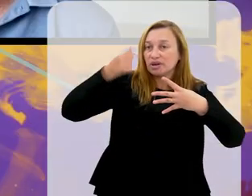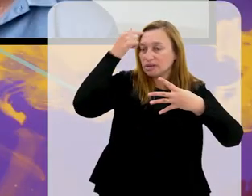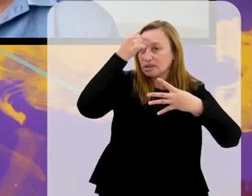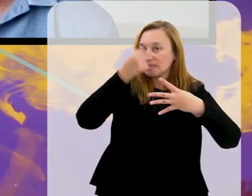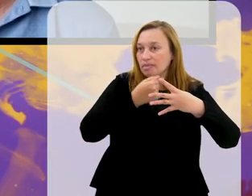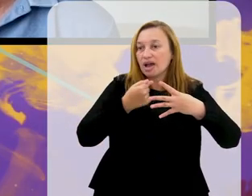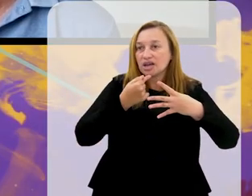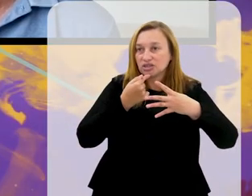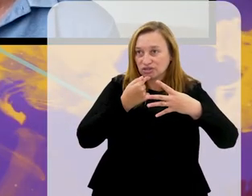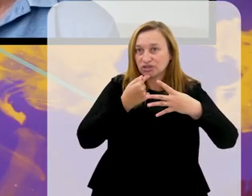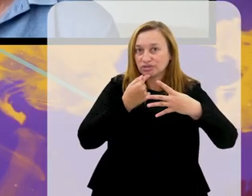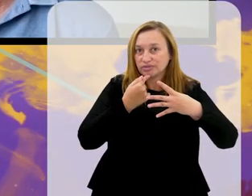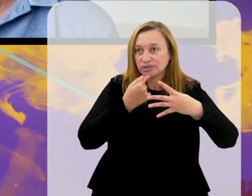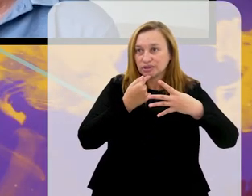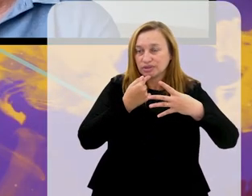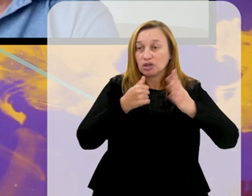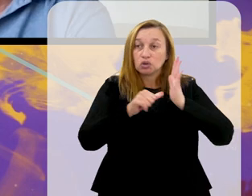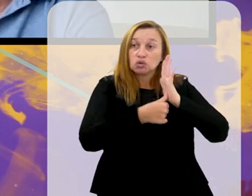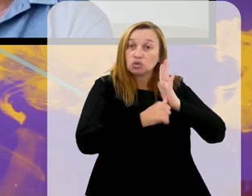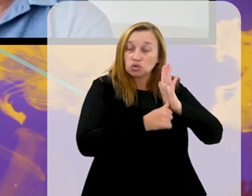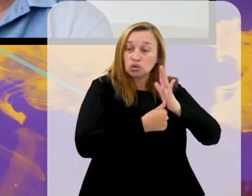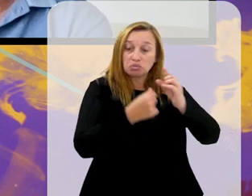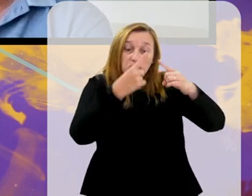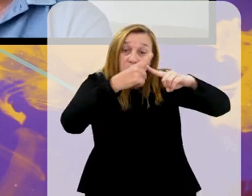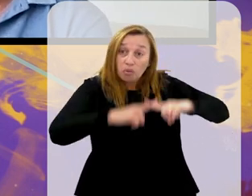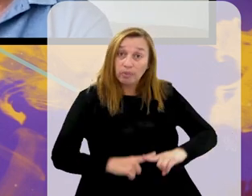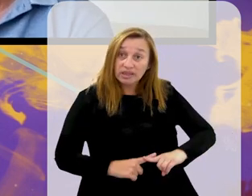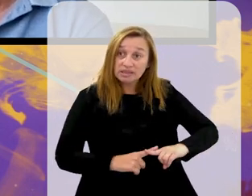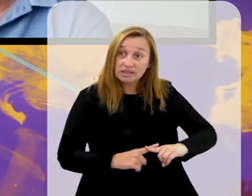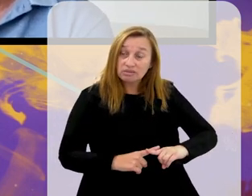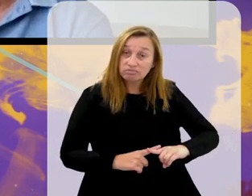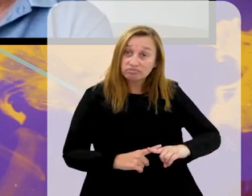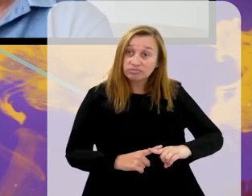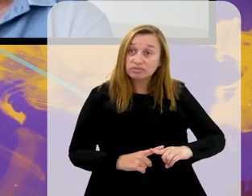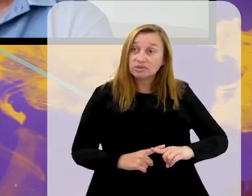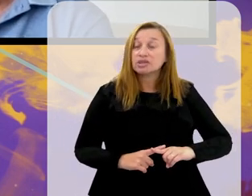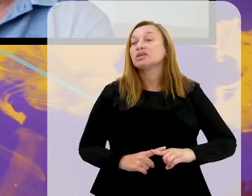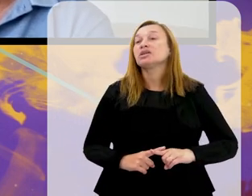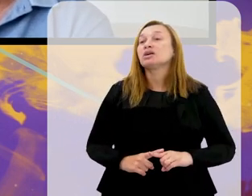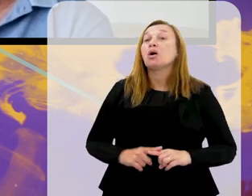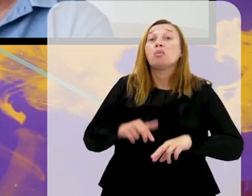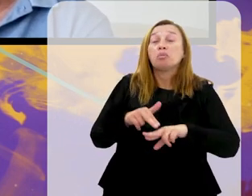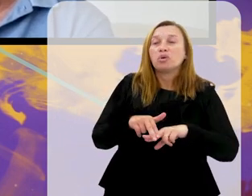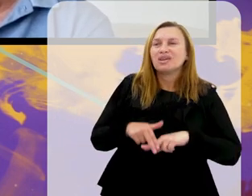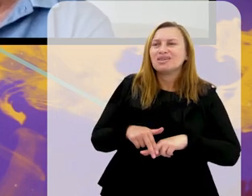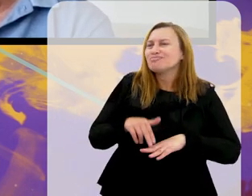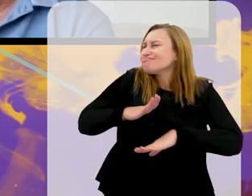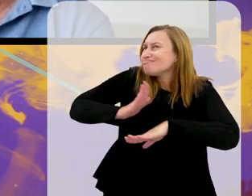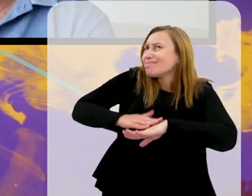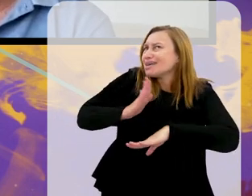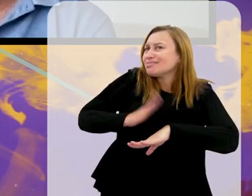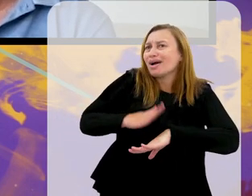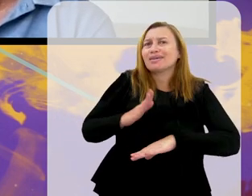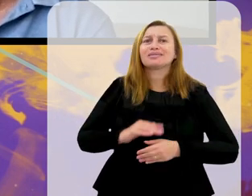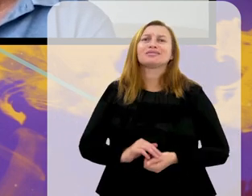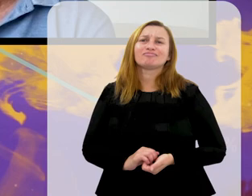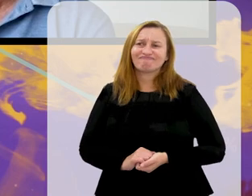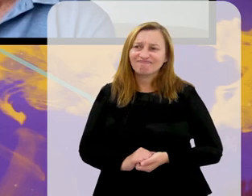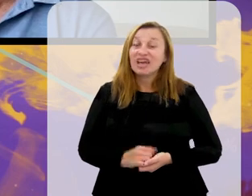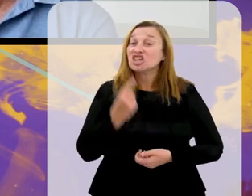de patrocínio, de arrecadação dos clubes nos campeonatos que eles disputam. Por isso, cada vez mais,